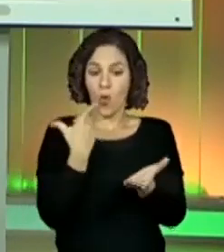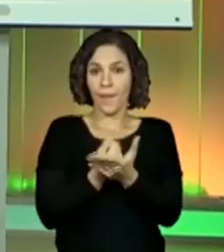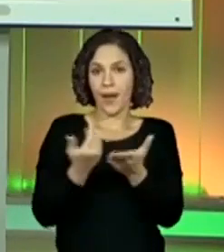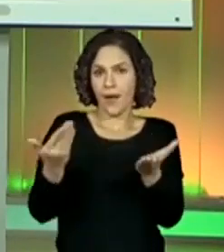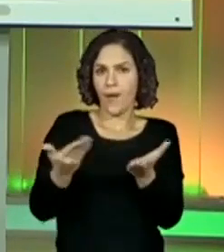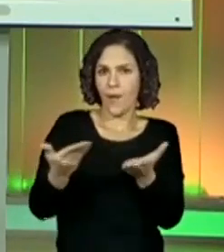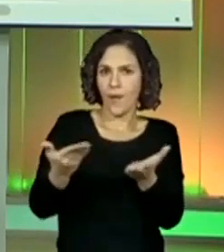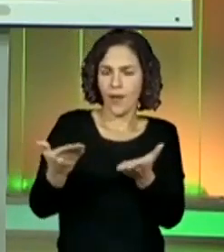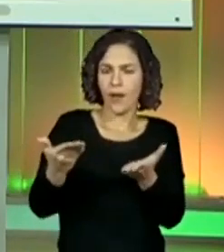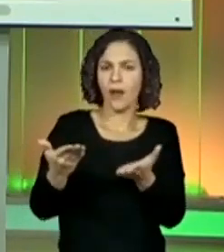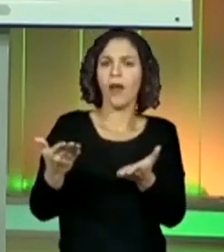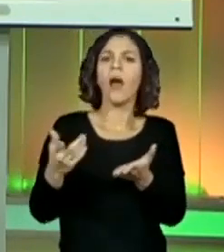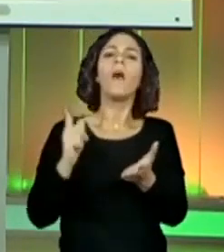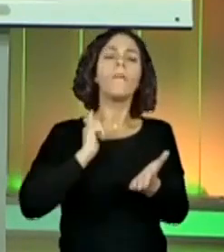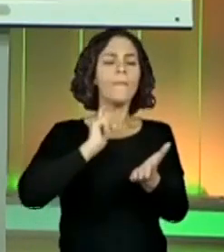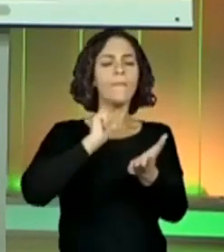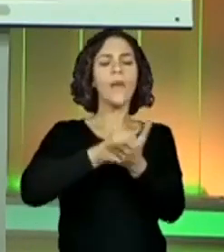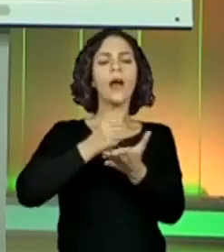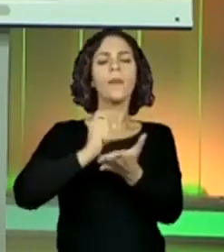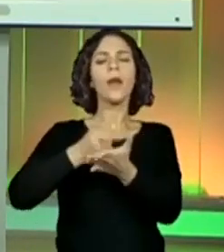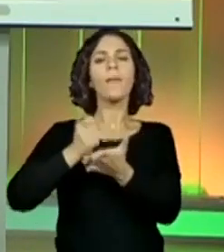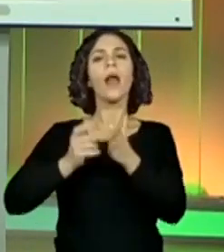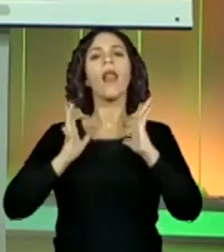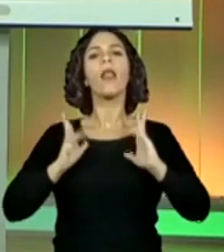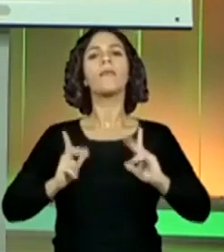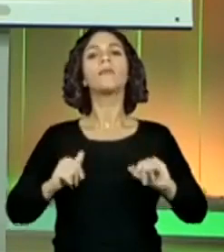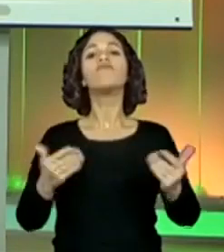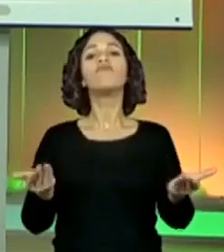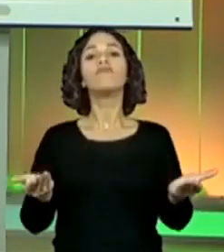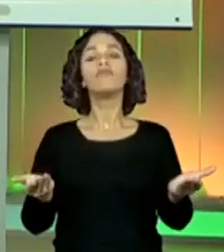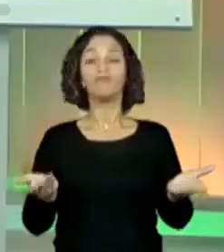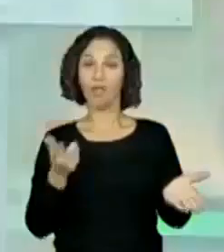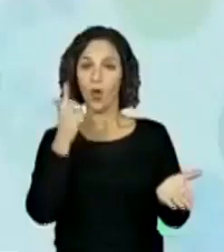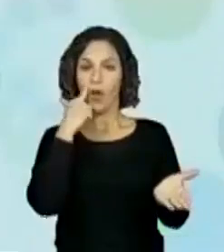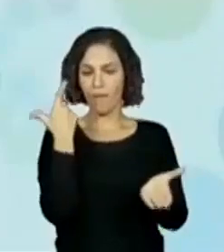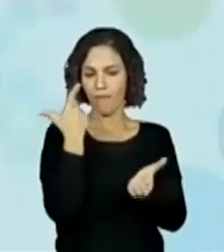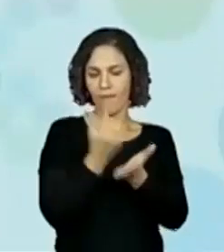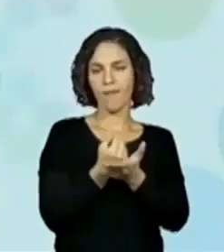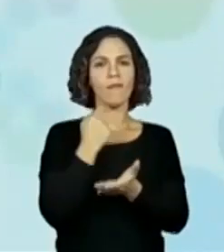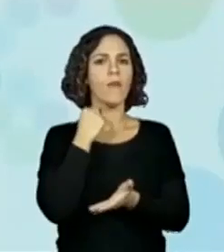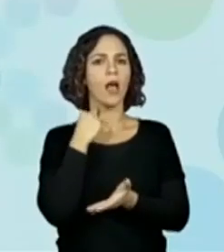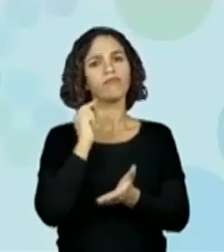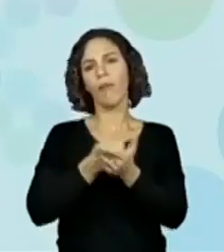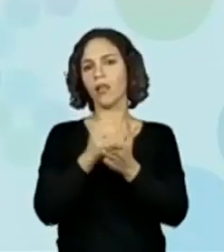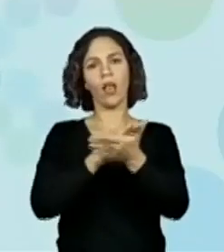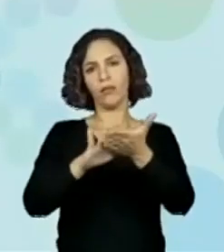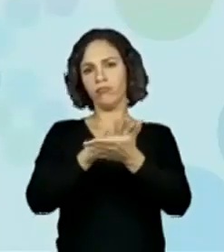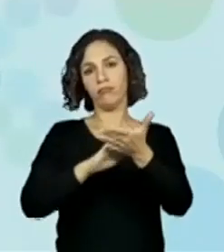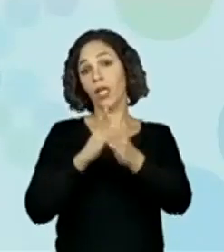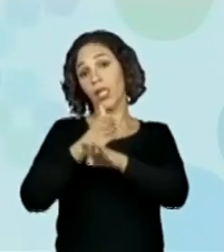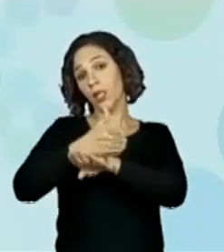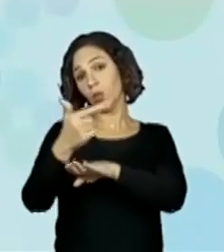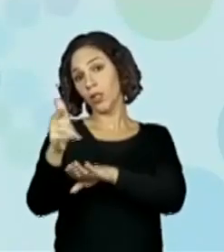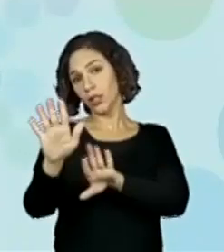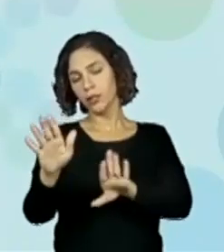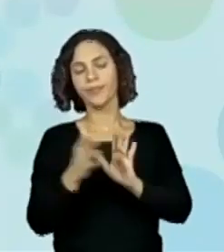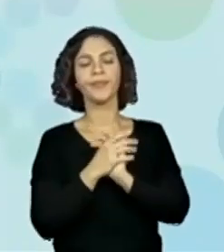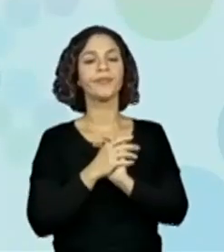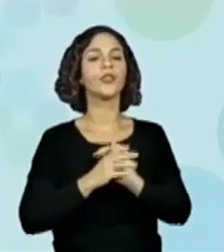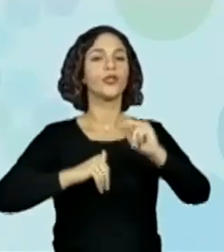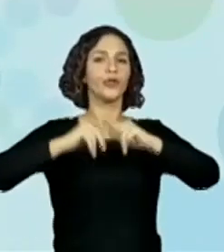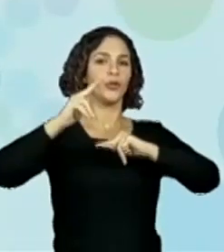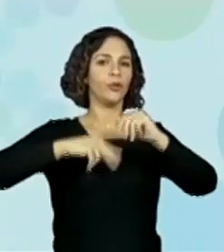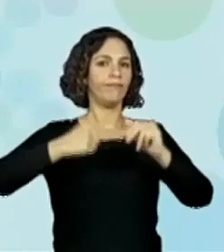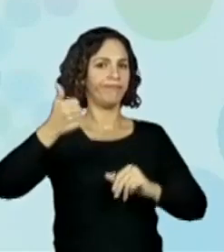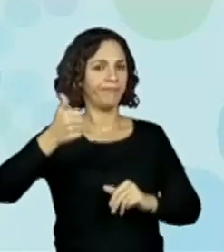dívida vai acabar, né. Em maio ele fez a compra, não vai pagar nada. Em junho a primeira parcela,